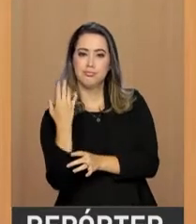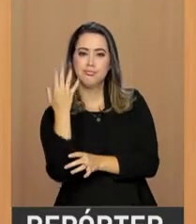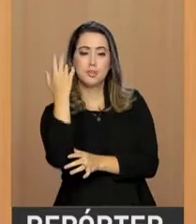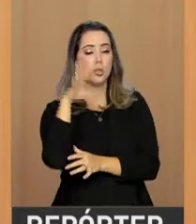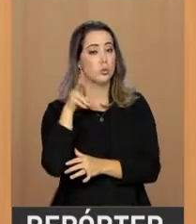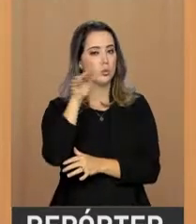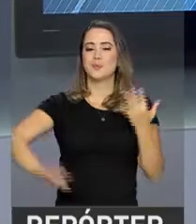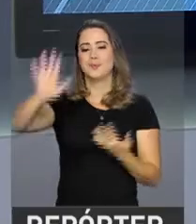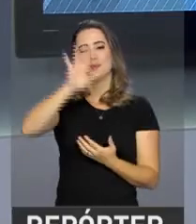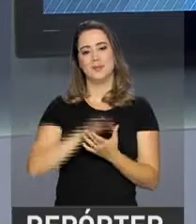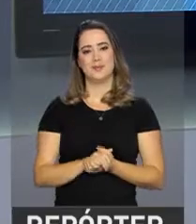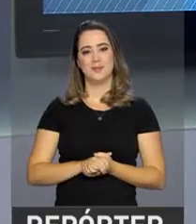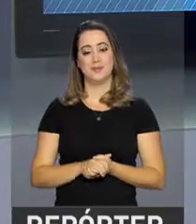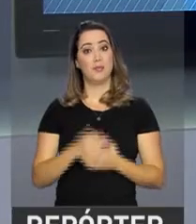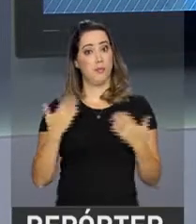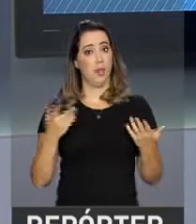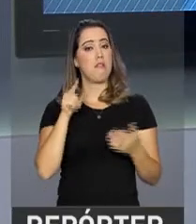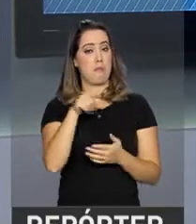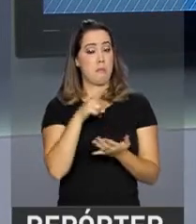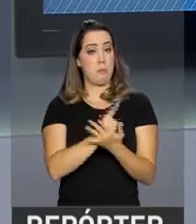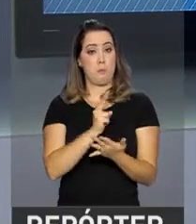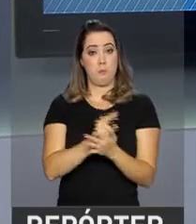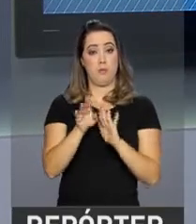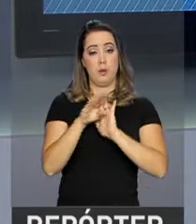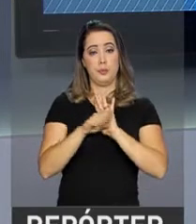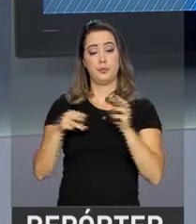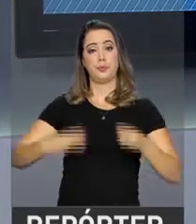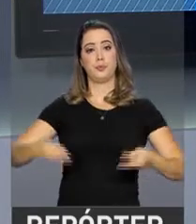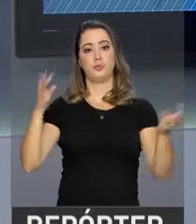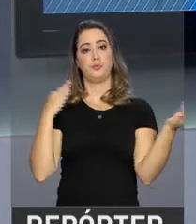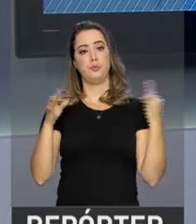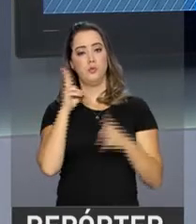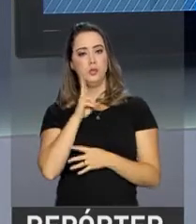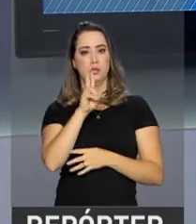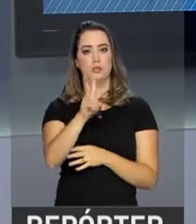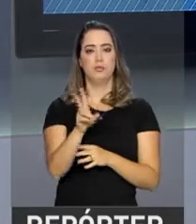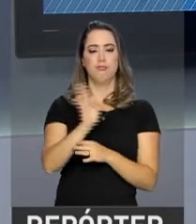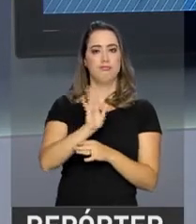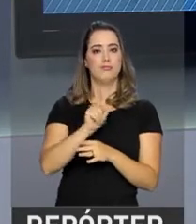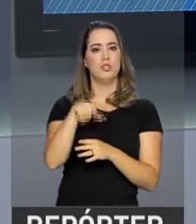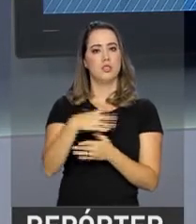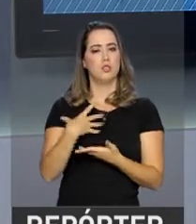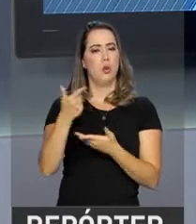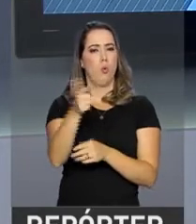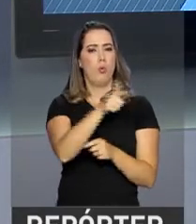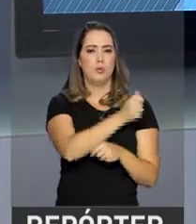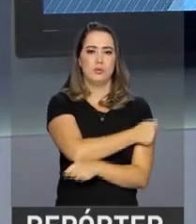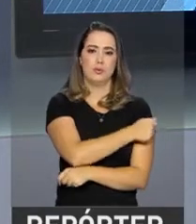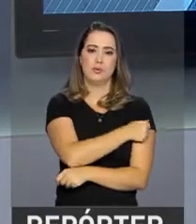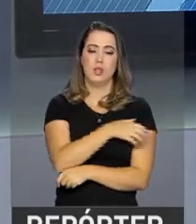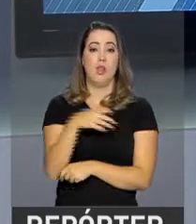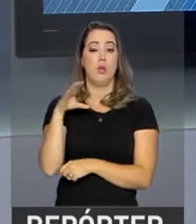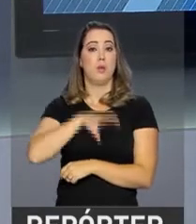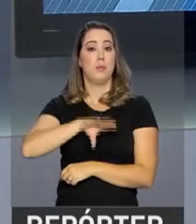o restante do país. E olha, esse mesmo projeto do Ministério do Turismo que a gente viu aí na reportagem já levou outros estudantes para